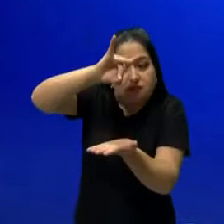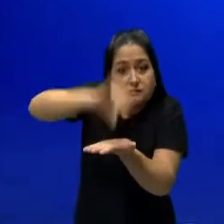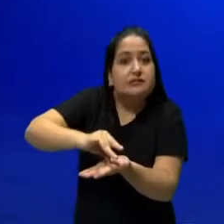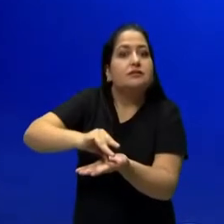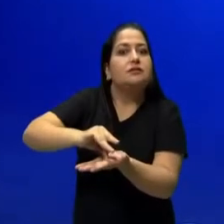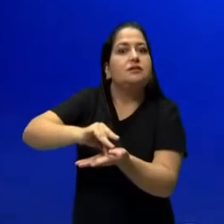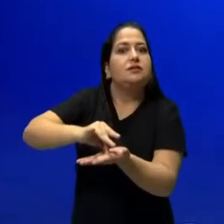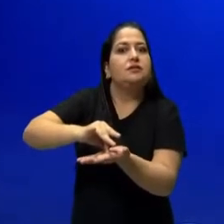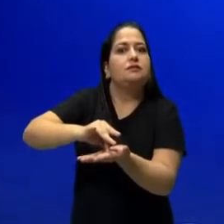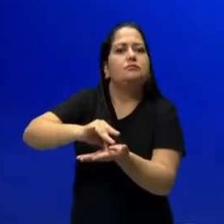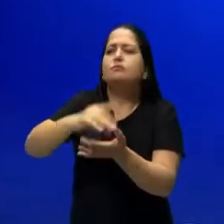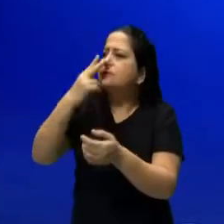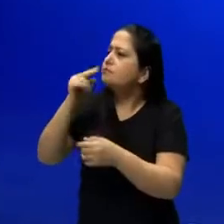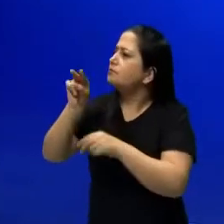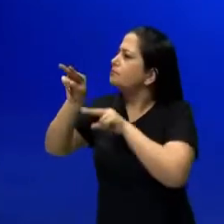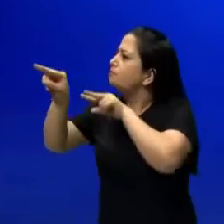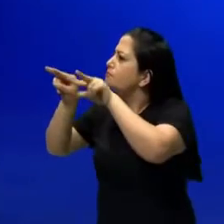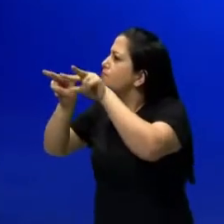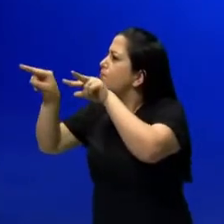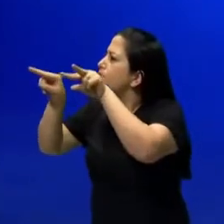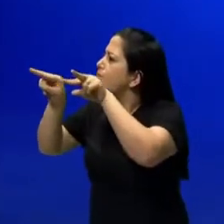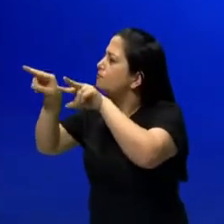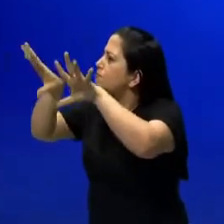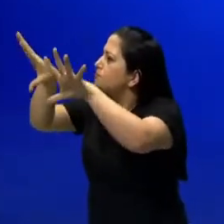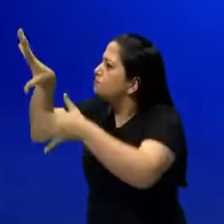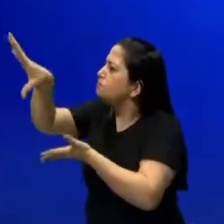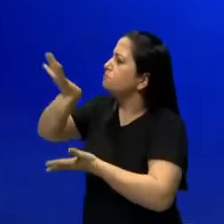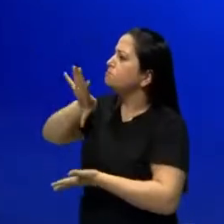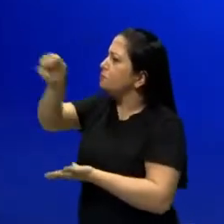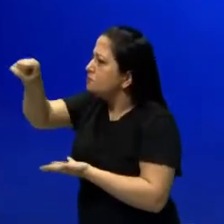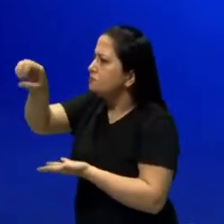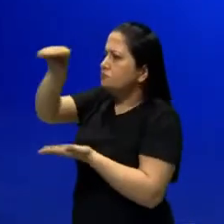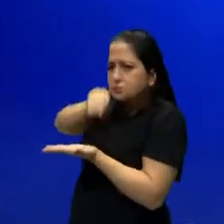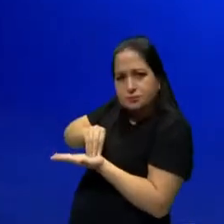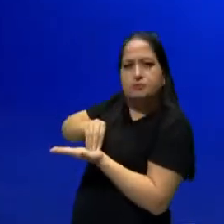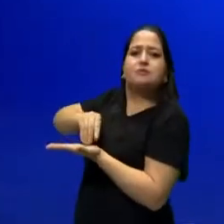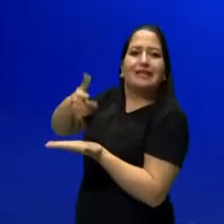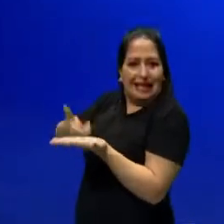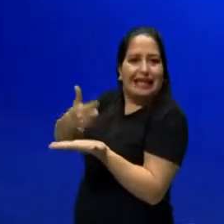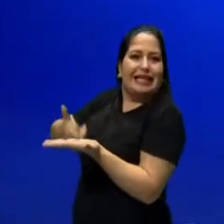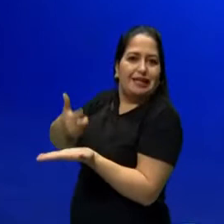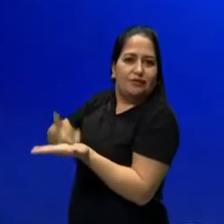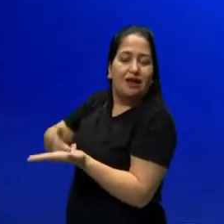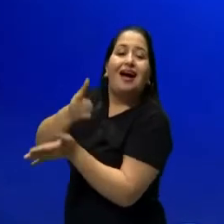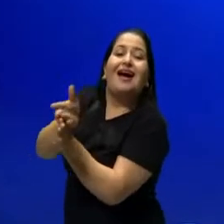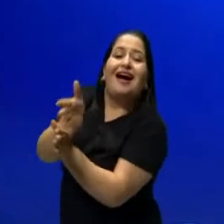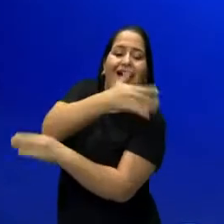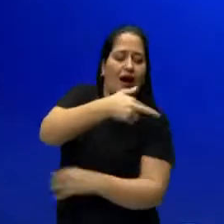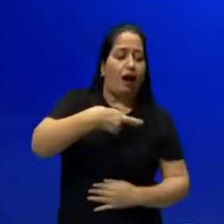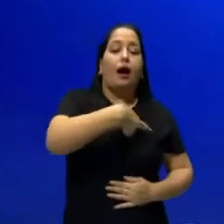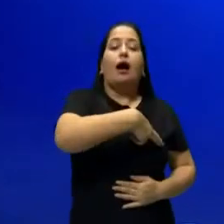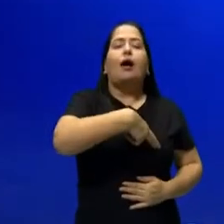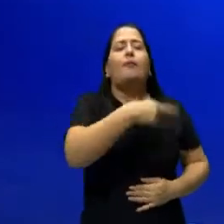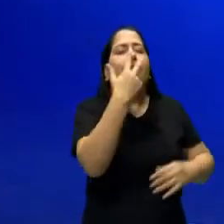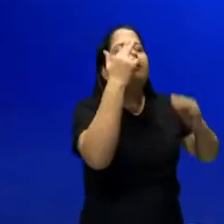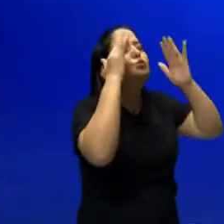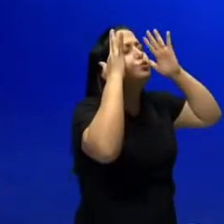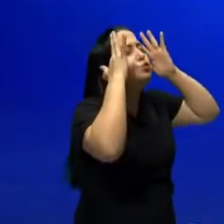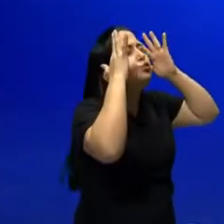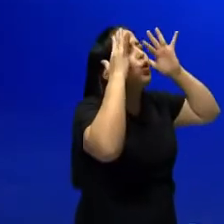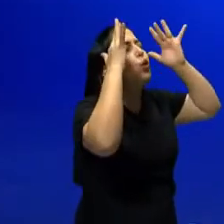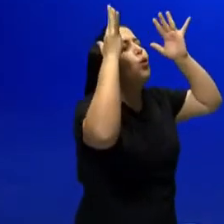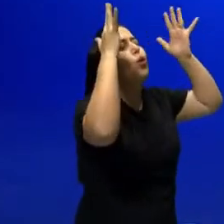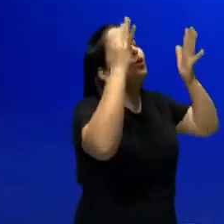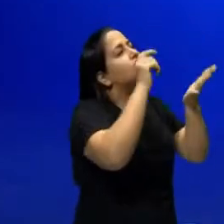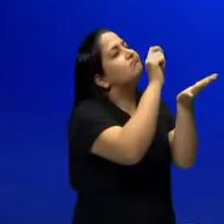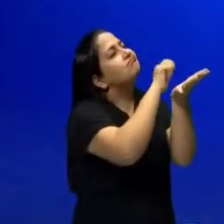realidade. Aquele sonho do romantismo já acabou. Não é para existir mais. A escola literária